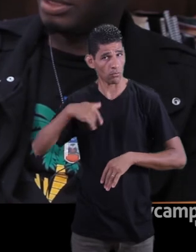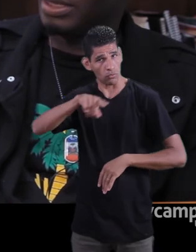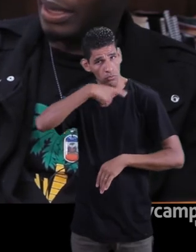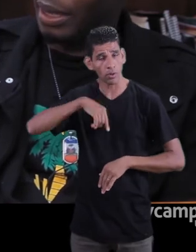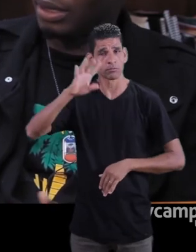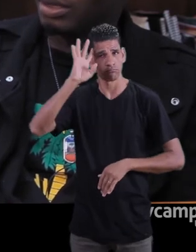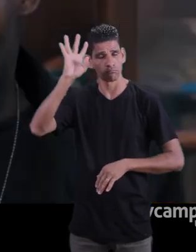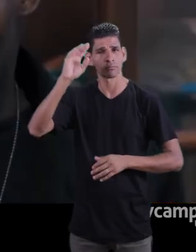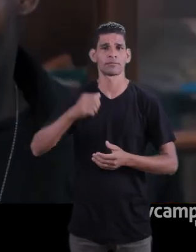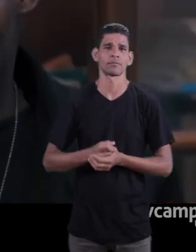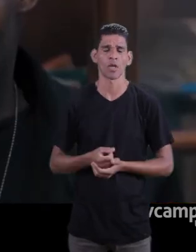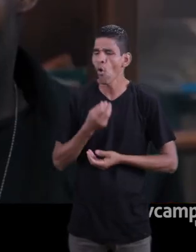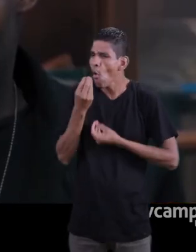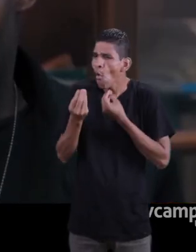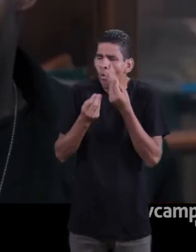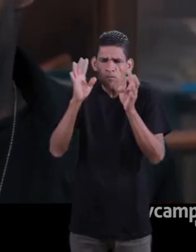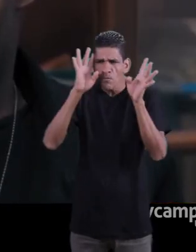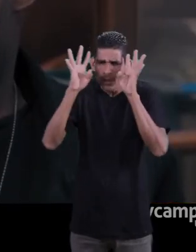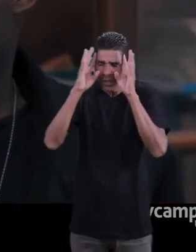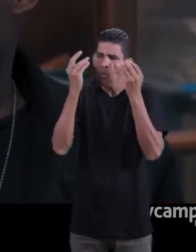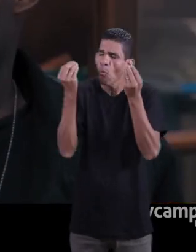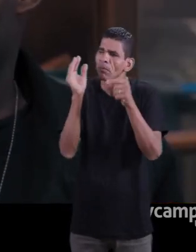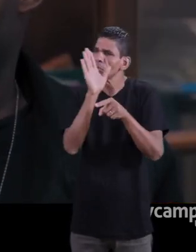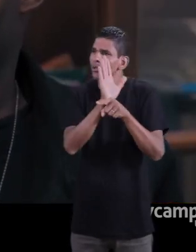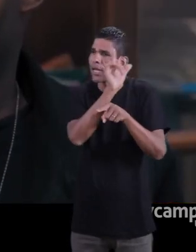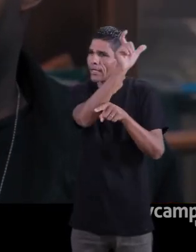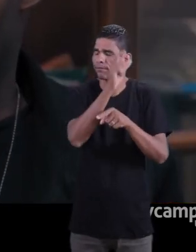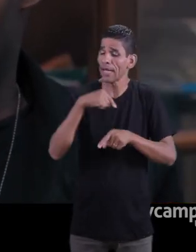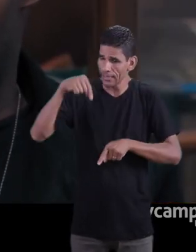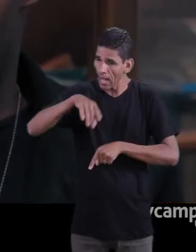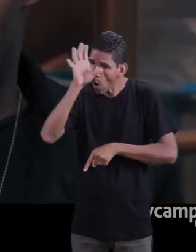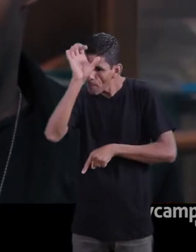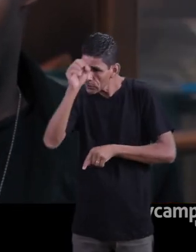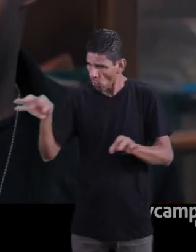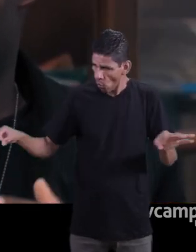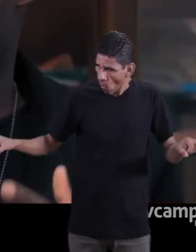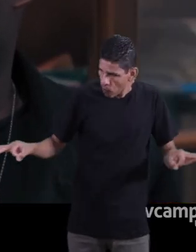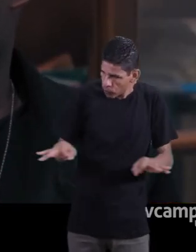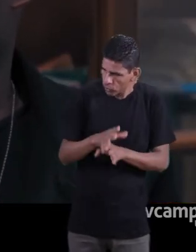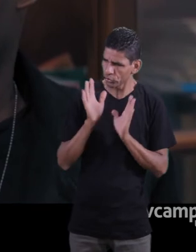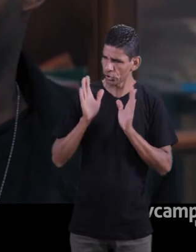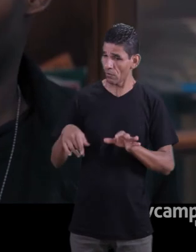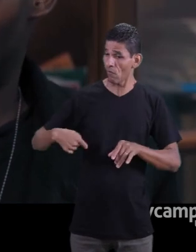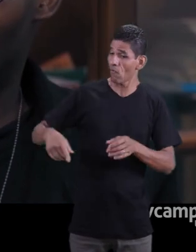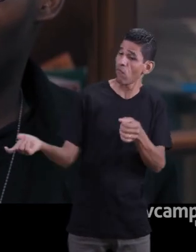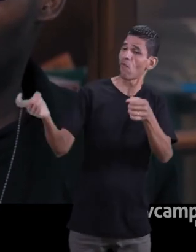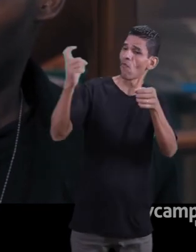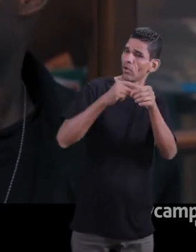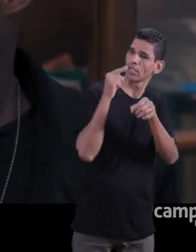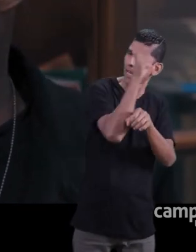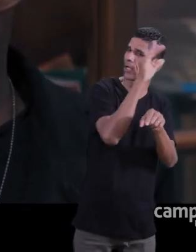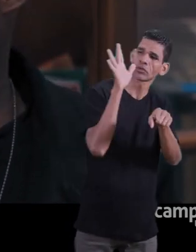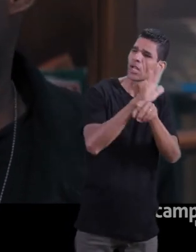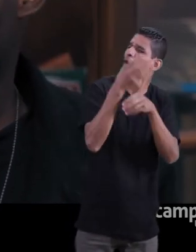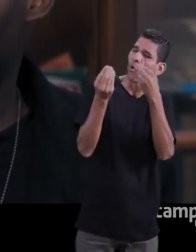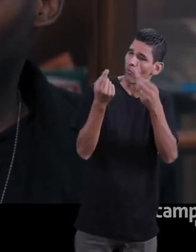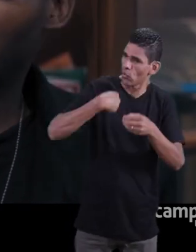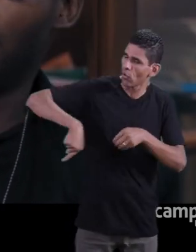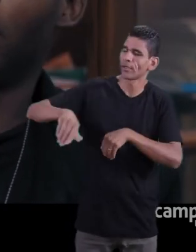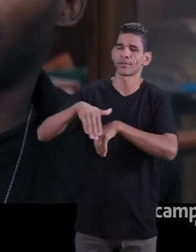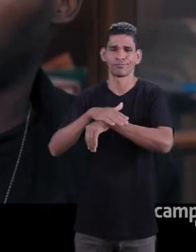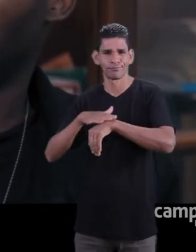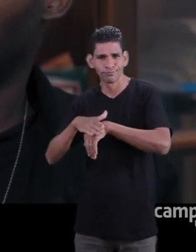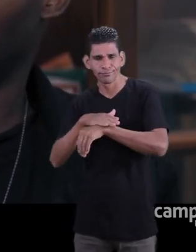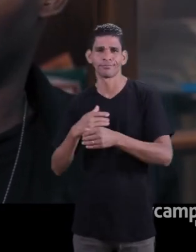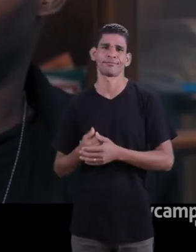ideia de buscar uma forma de buscar a levar o conhecimento para ajudar